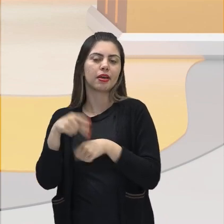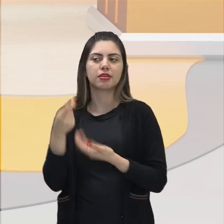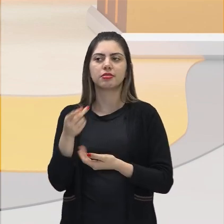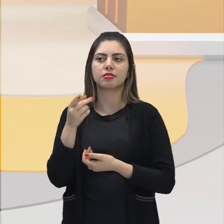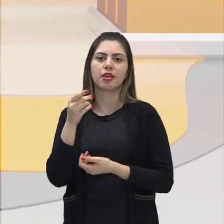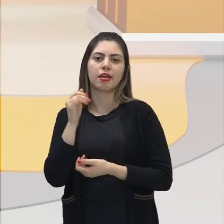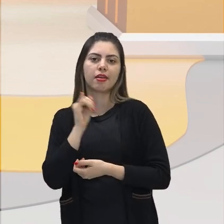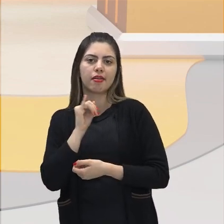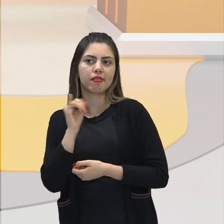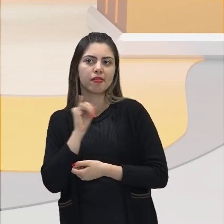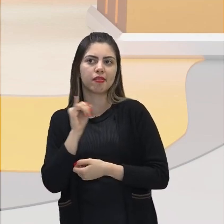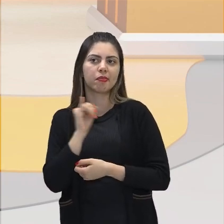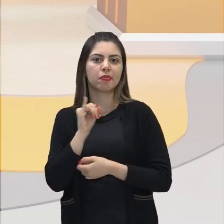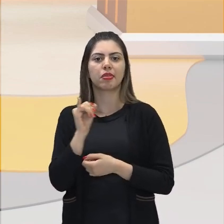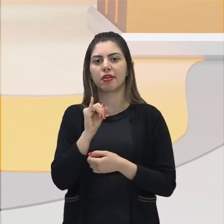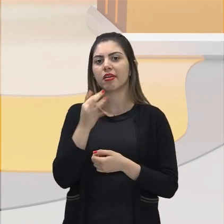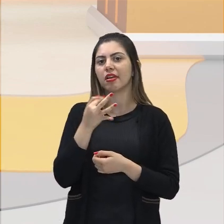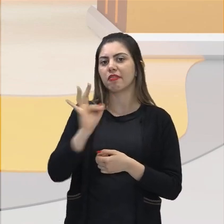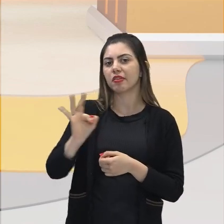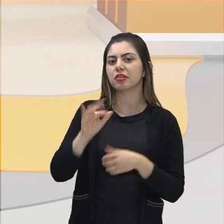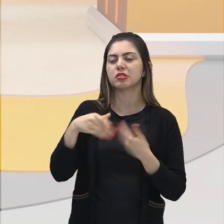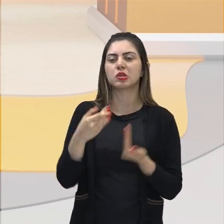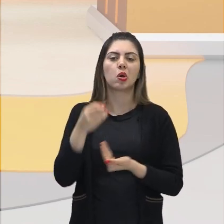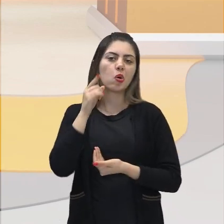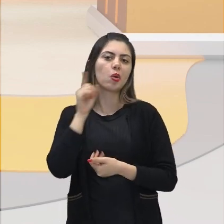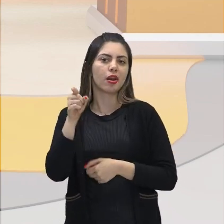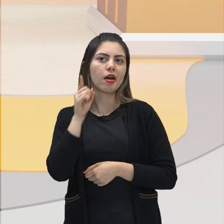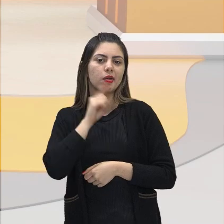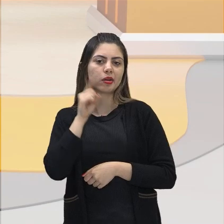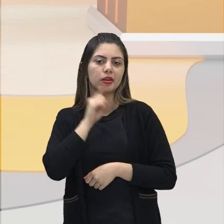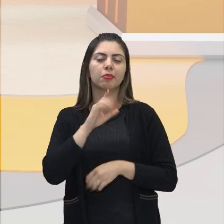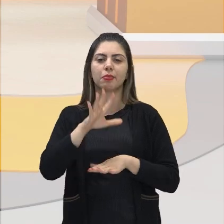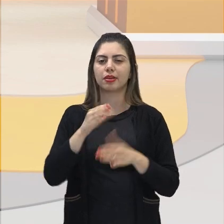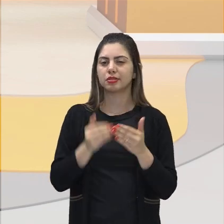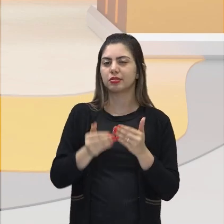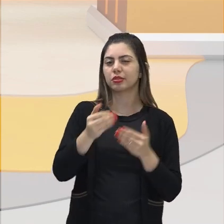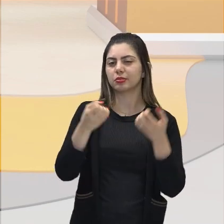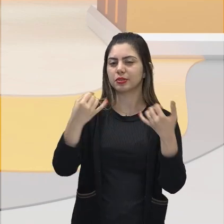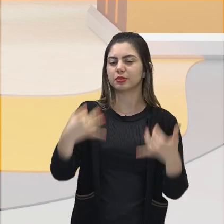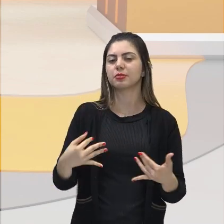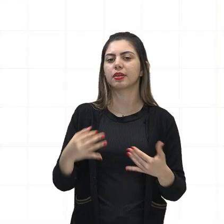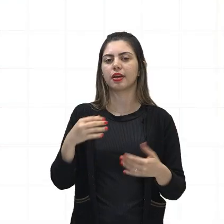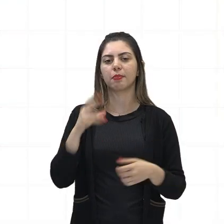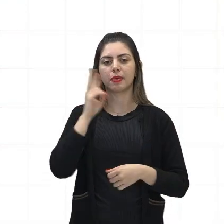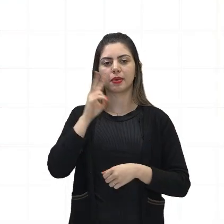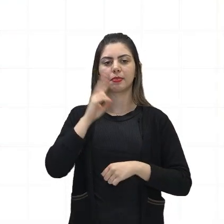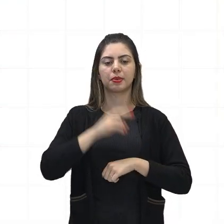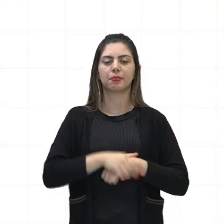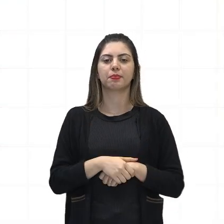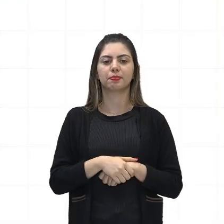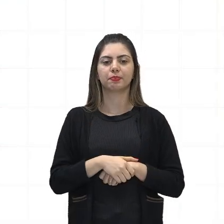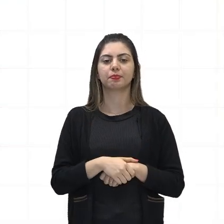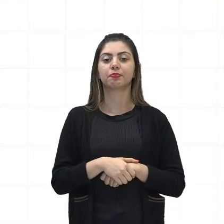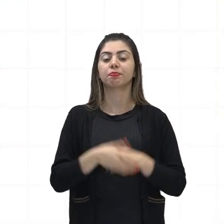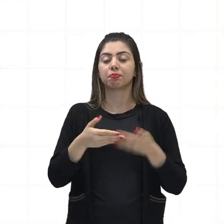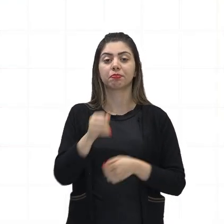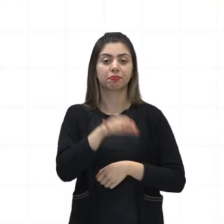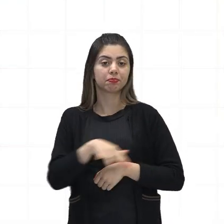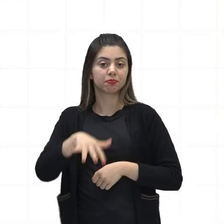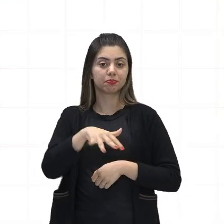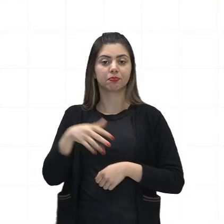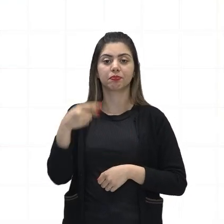longo da nossa aula, da nossa revisão, a gente vai resgatar alguns desses aspectos. Então, vamos lá? No âmbito político,